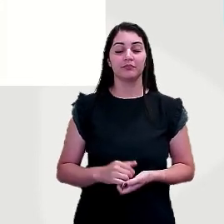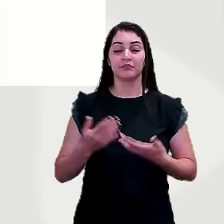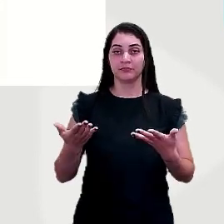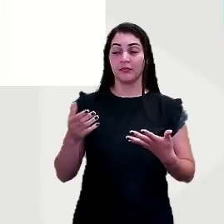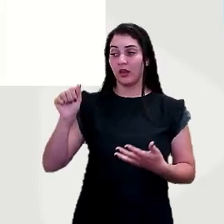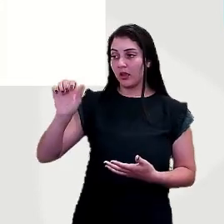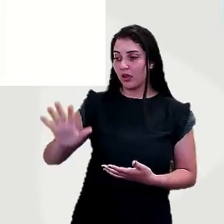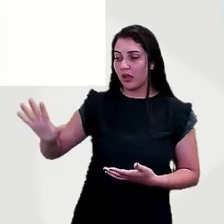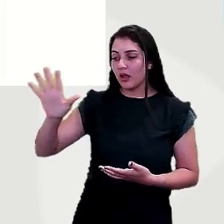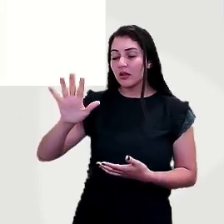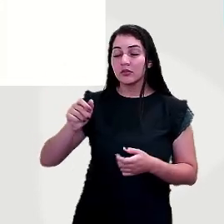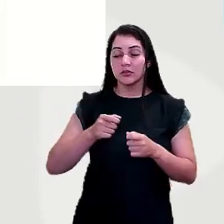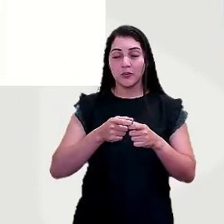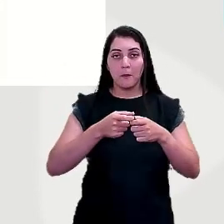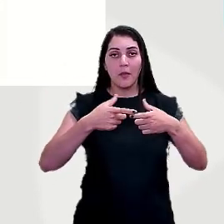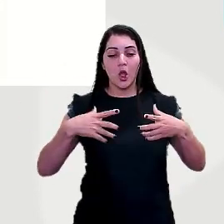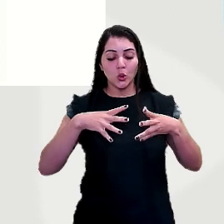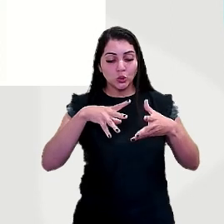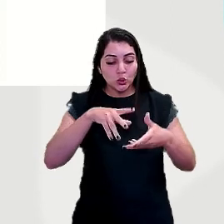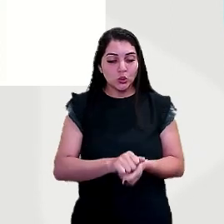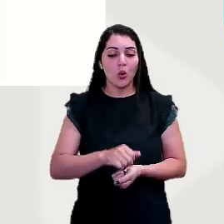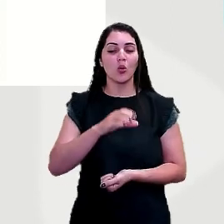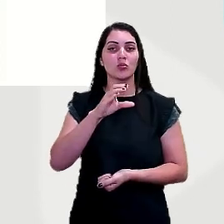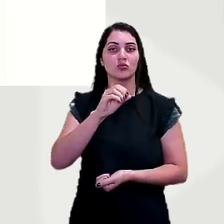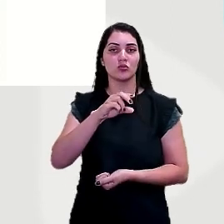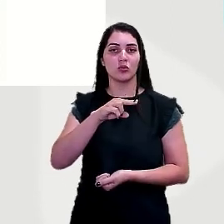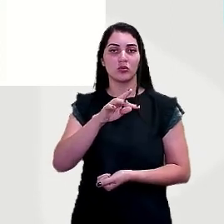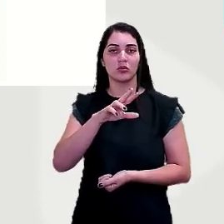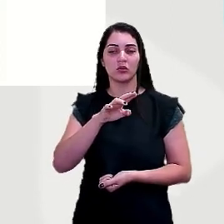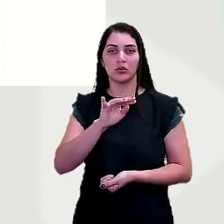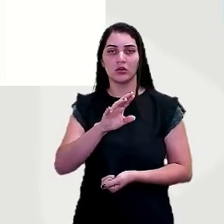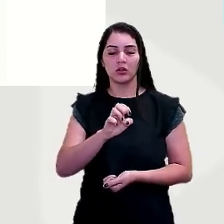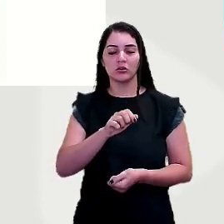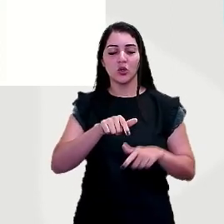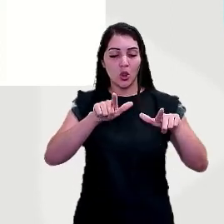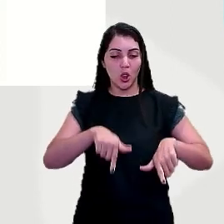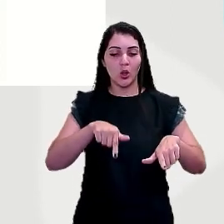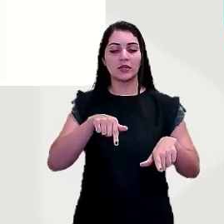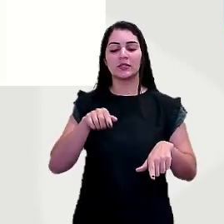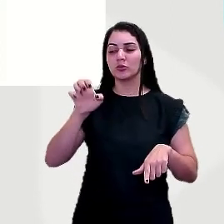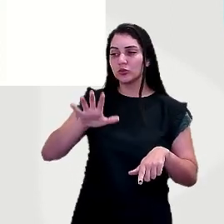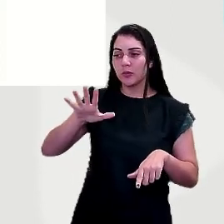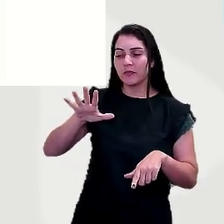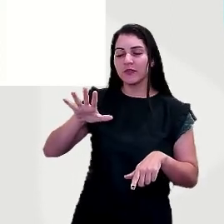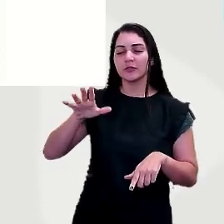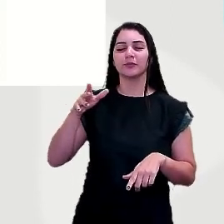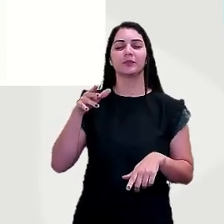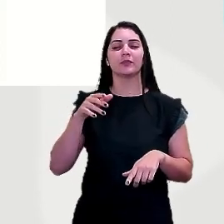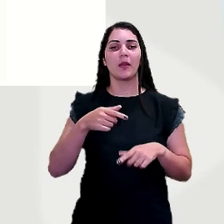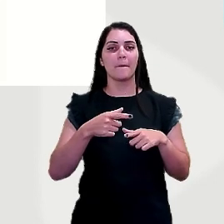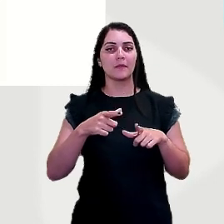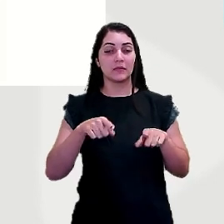a Ásia é o maior de todos os continentes terrestres, localizado totalmente no hemisfério oriental, em maior parte